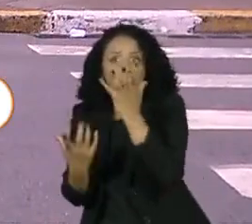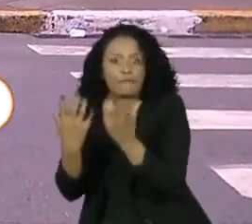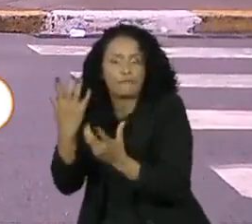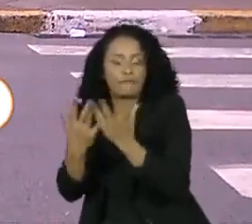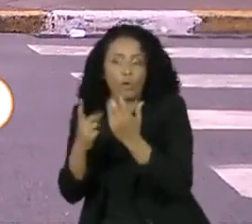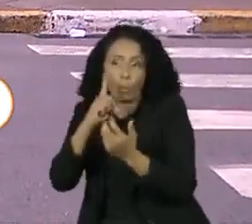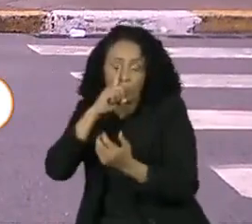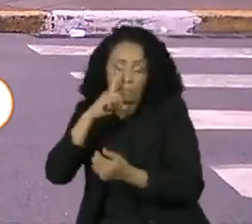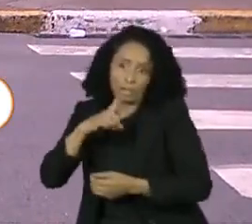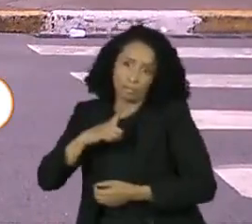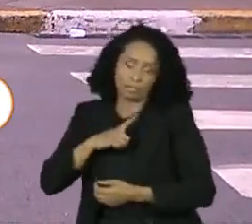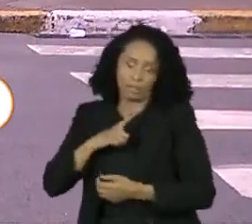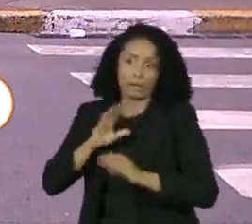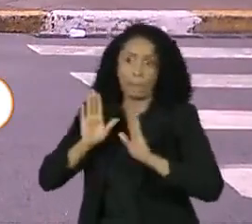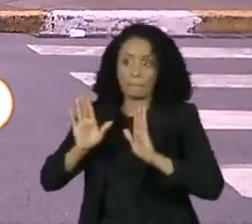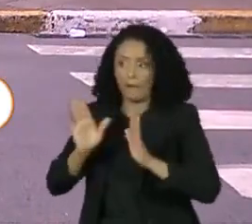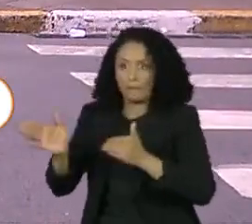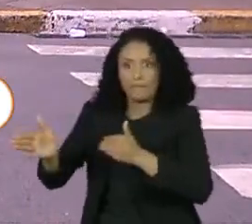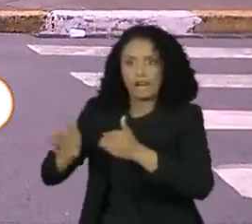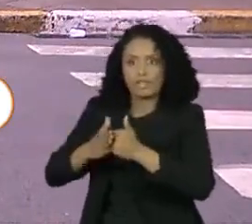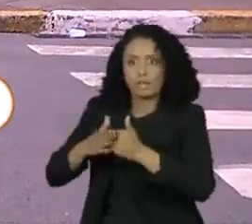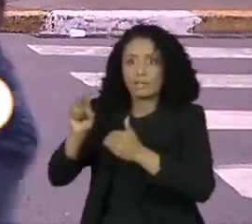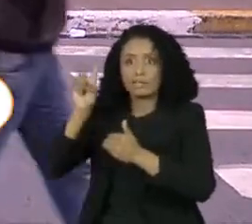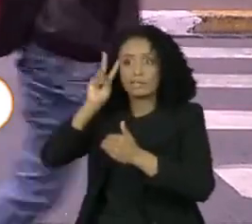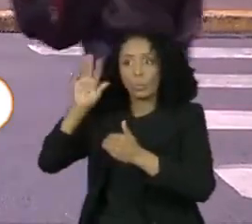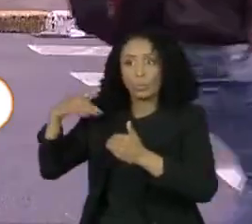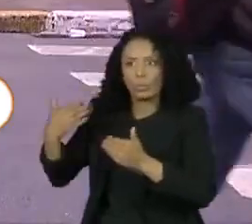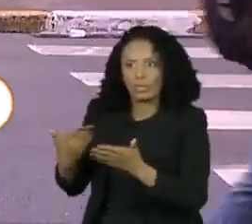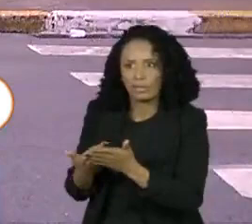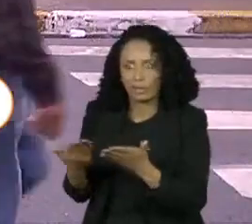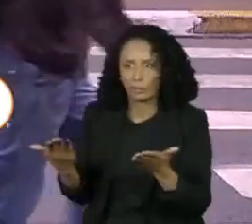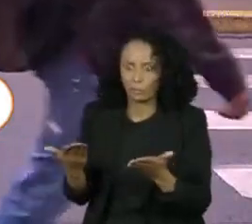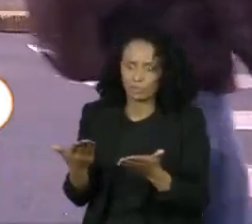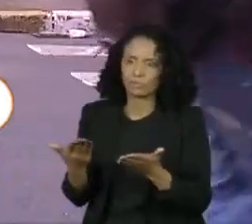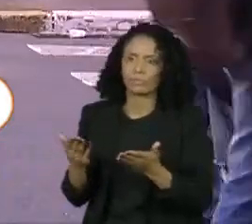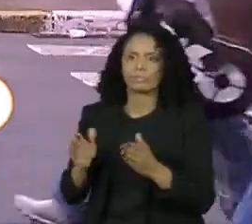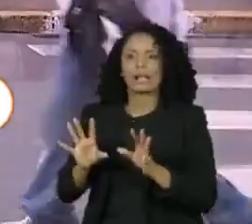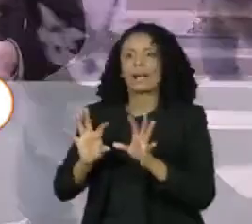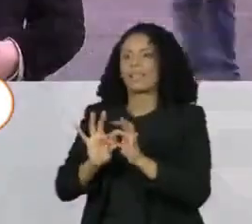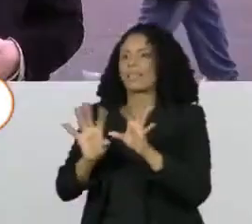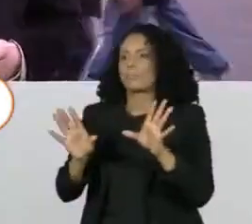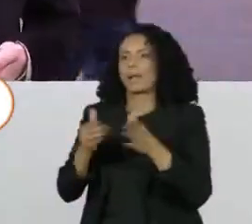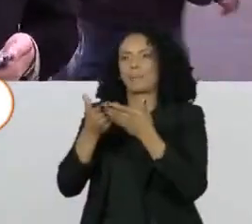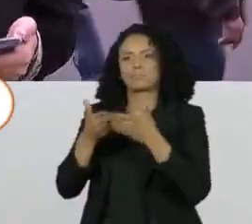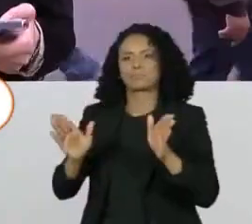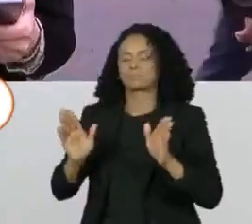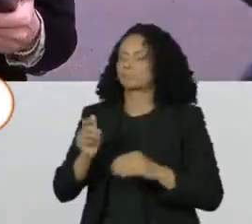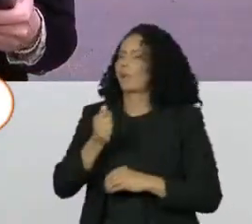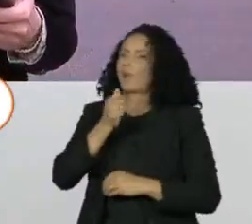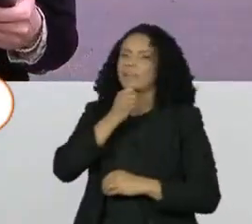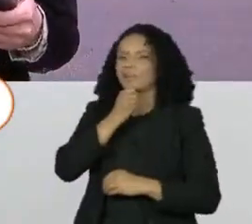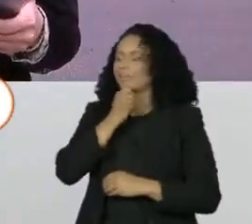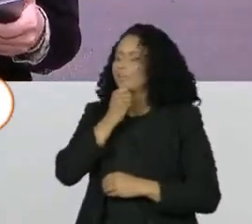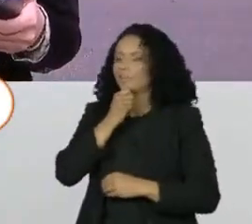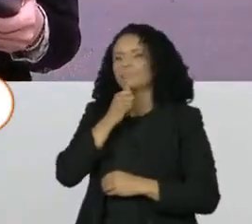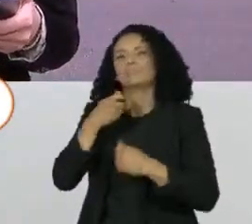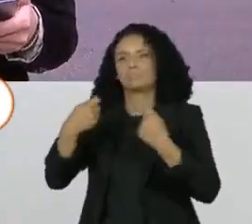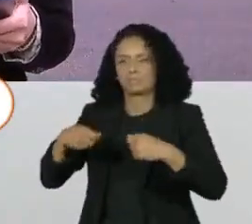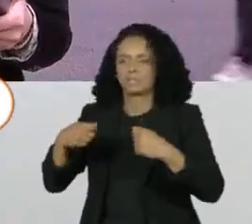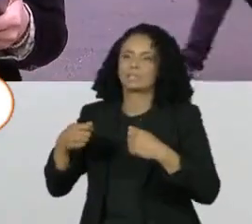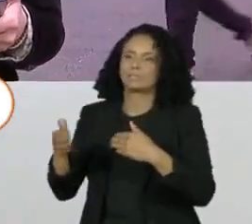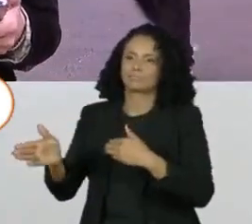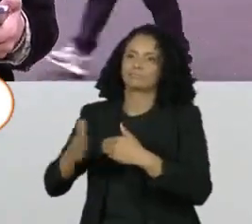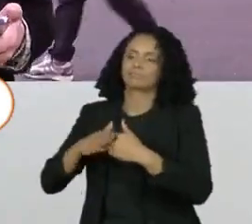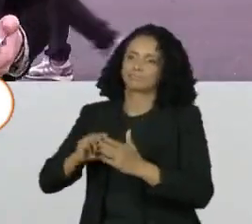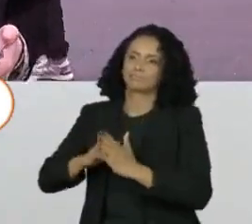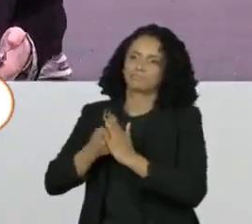desde segunda-feira. Mas, apesar dessa expectativa, a liberação não veio e o comércio aqui da região continua fechado durante o dia